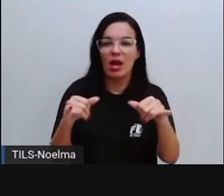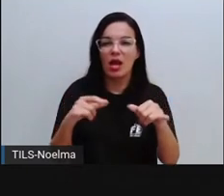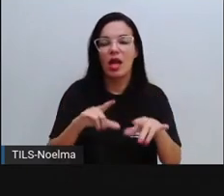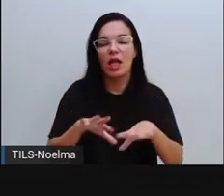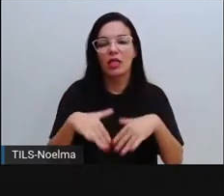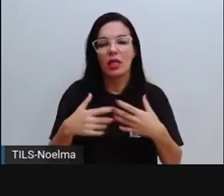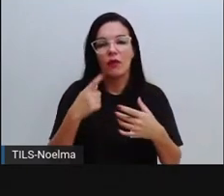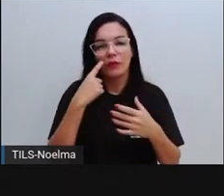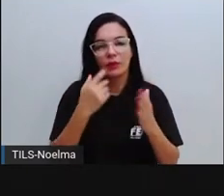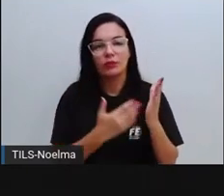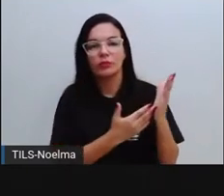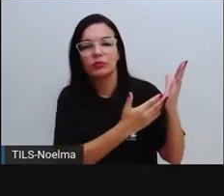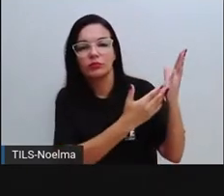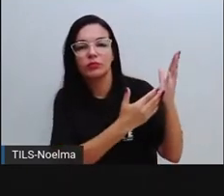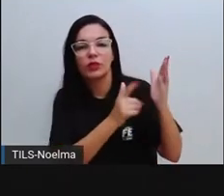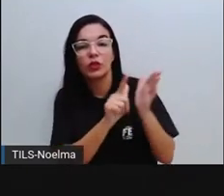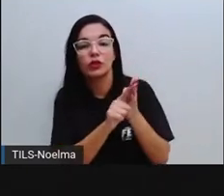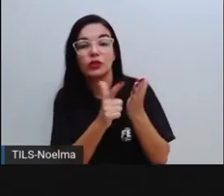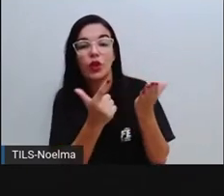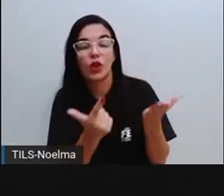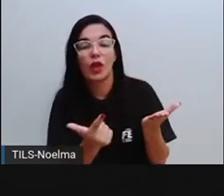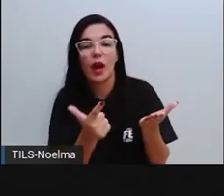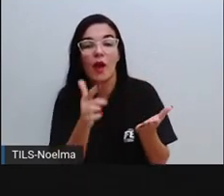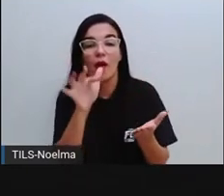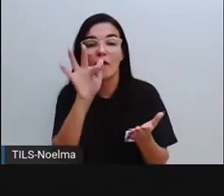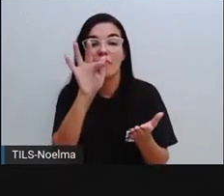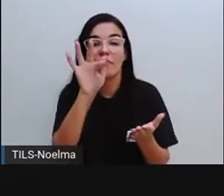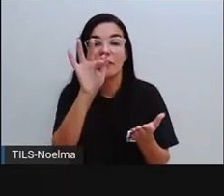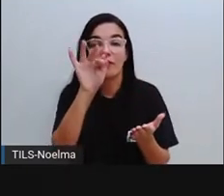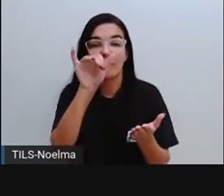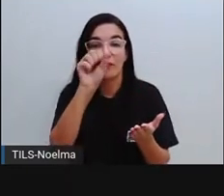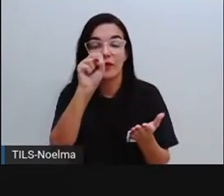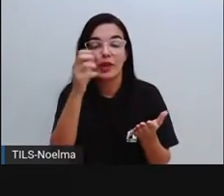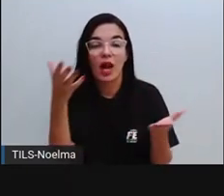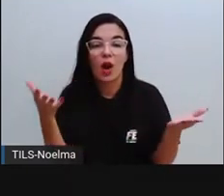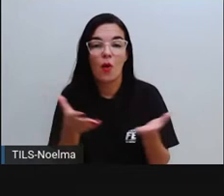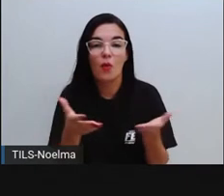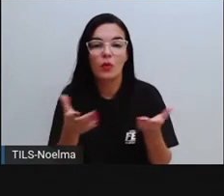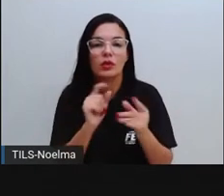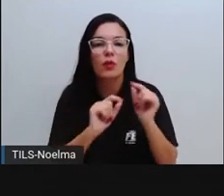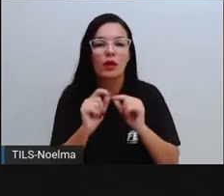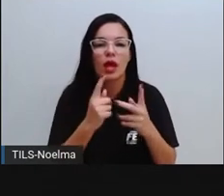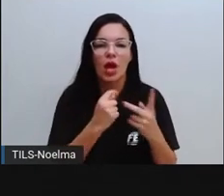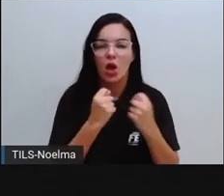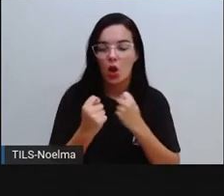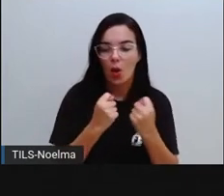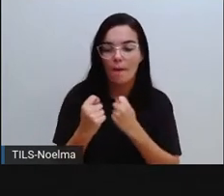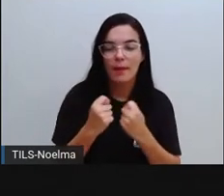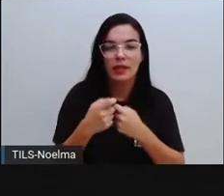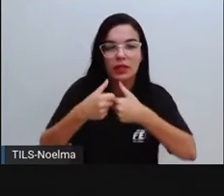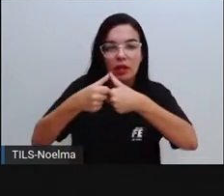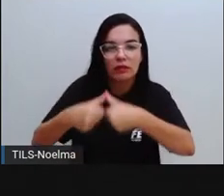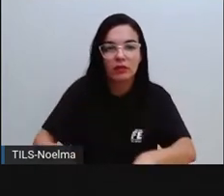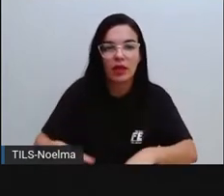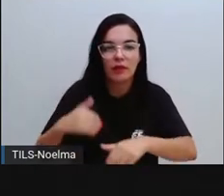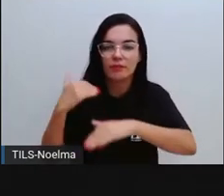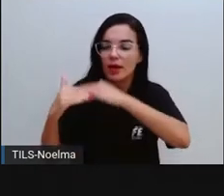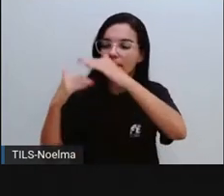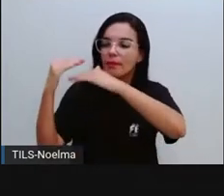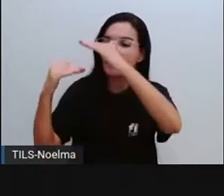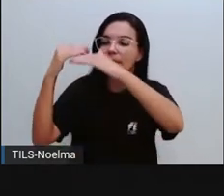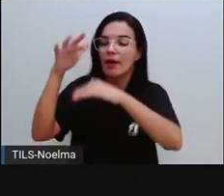a gente tem aqui no jornal Feira Hoje. Comece o Mantém Feira de Santana com crescimento na